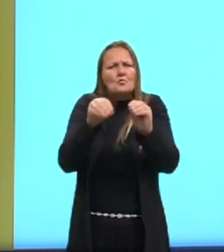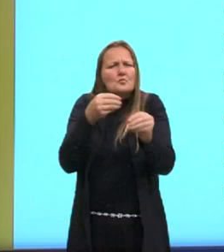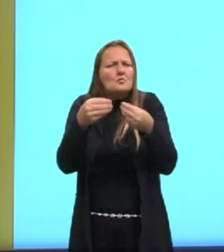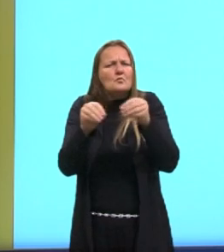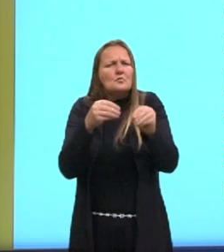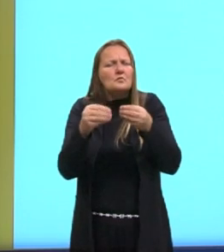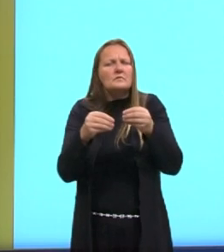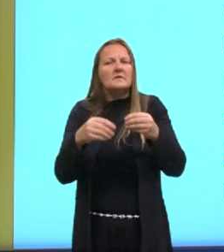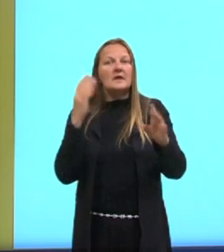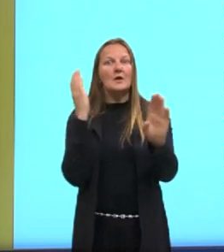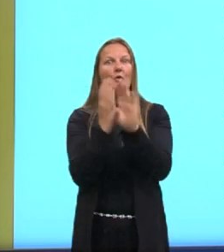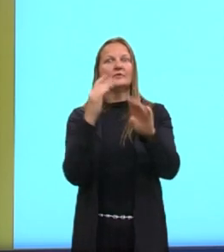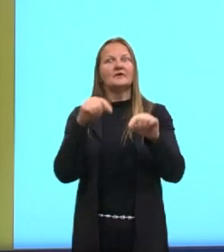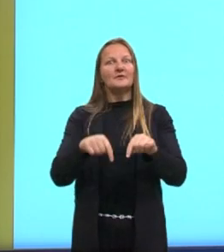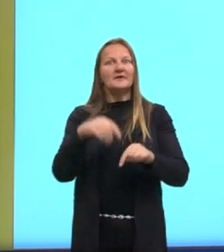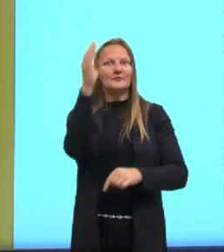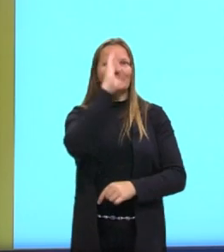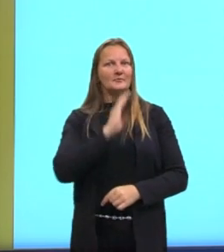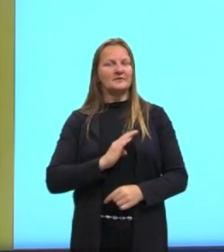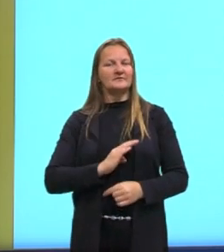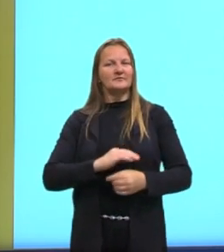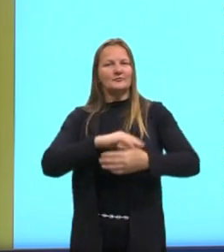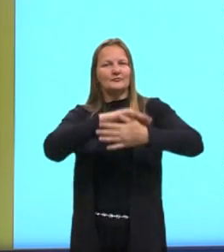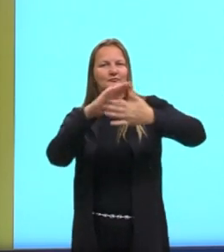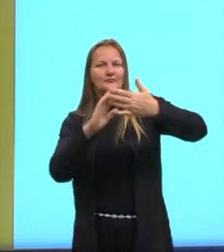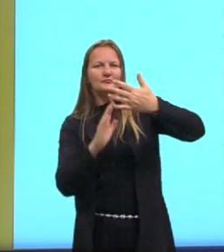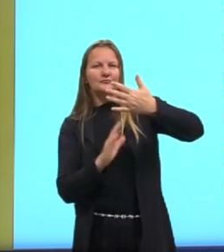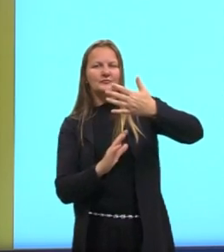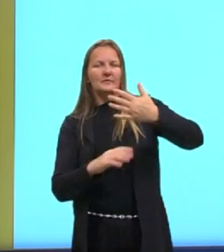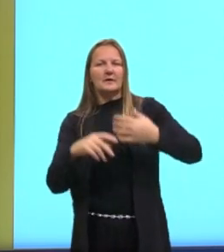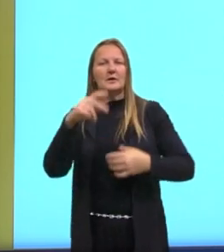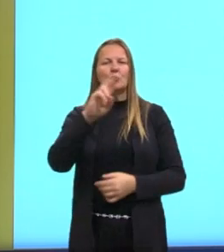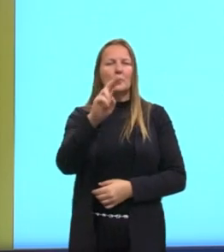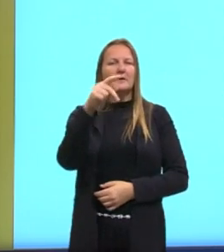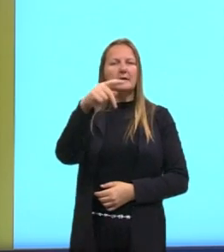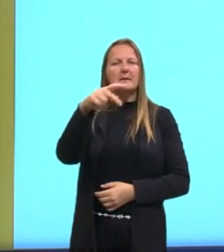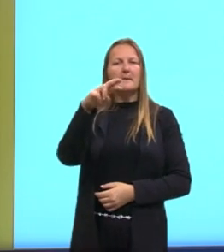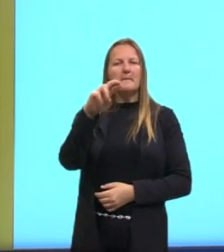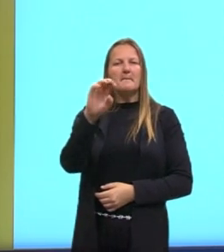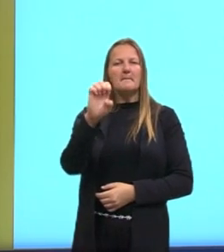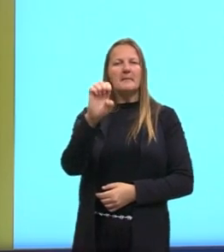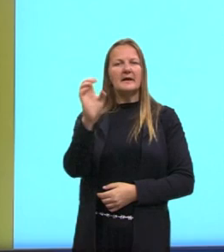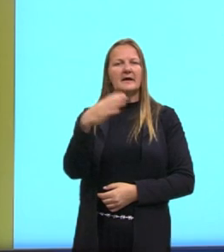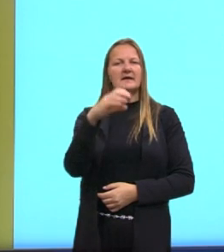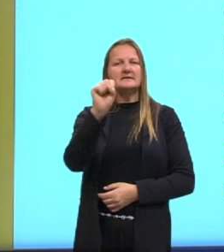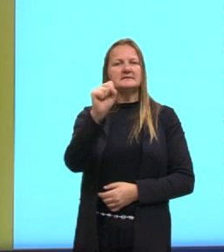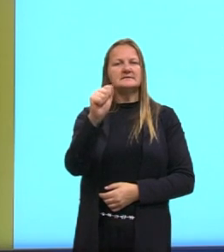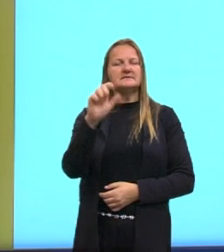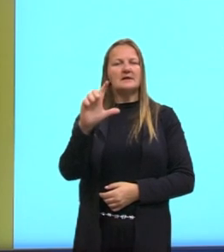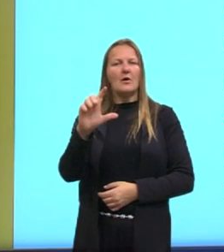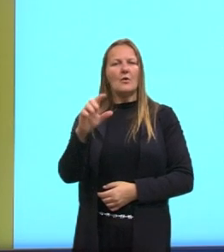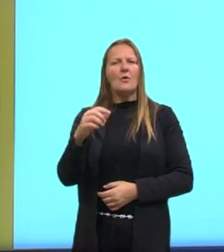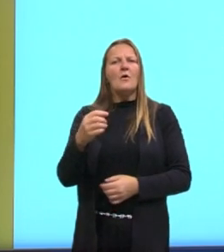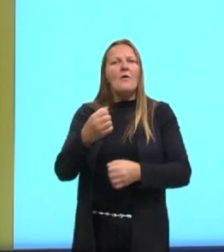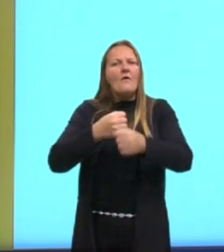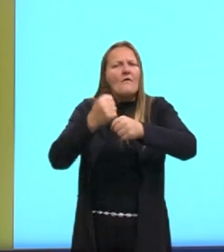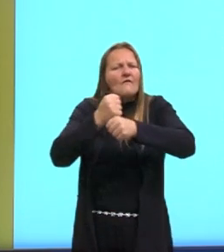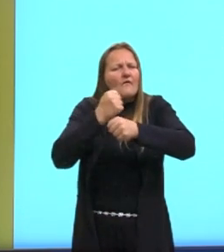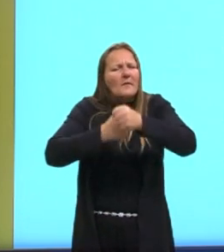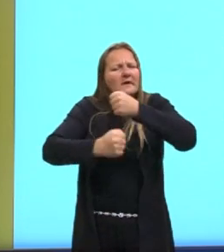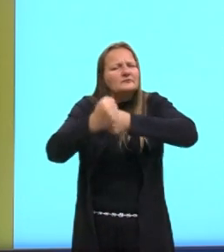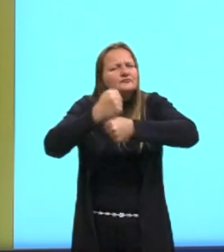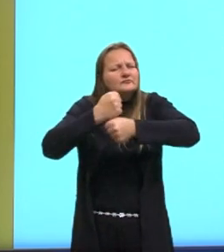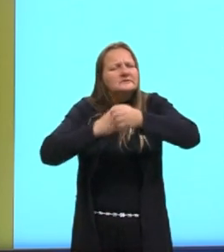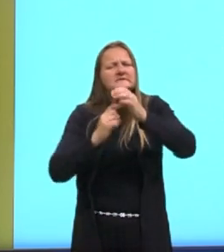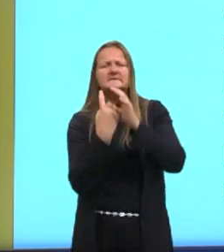no litoral brasileiro, numa camada denominada pré-sal. Formada há 150 milhões de anos.